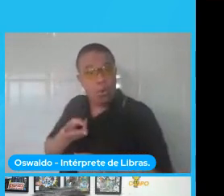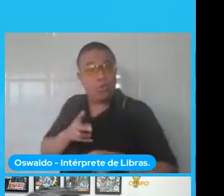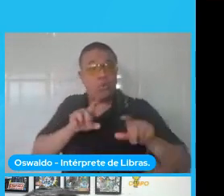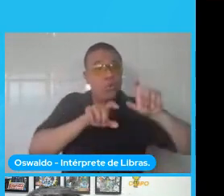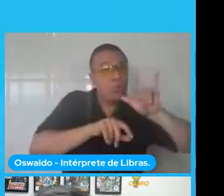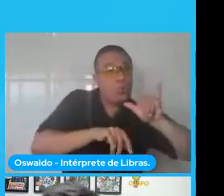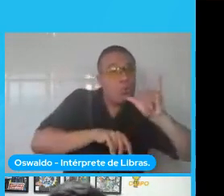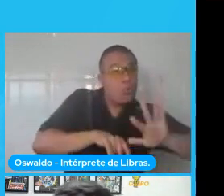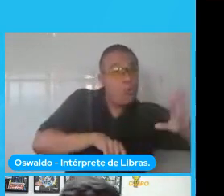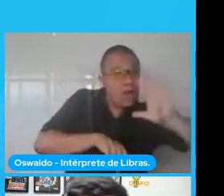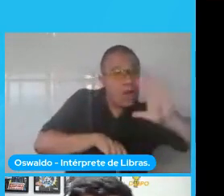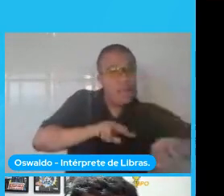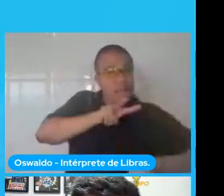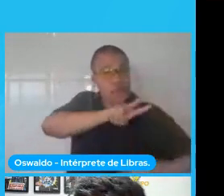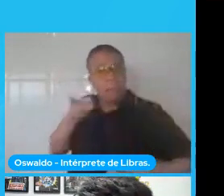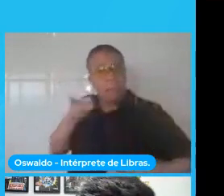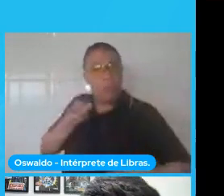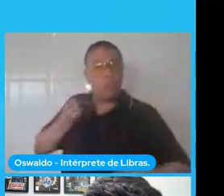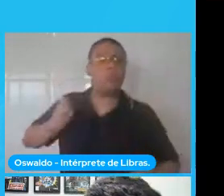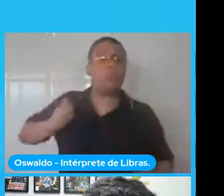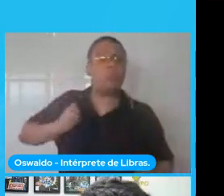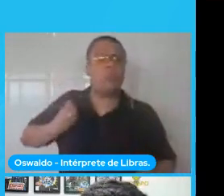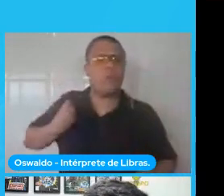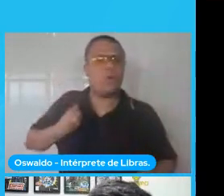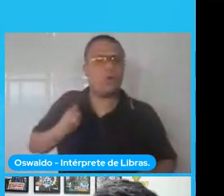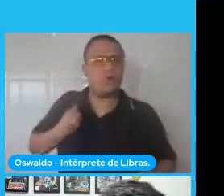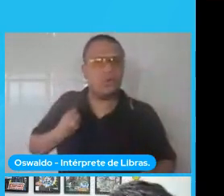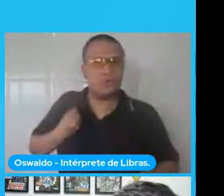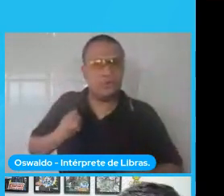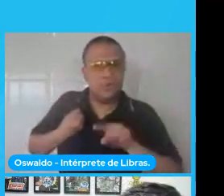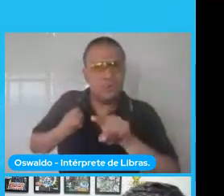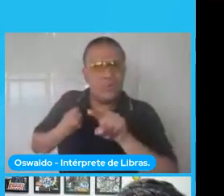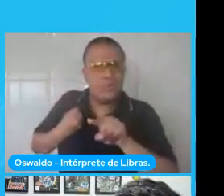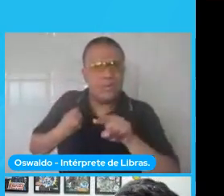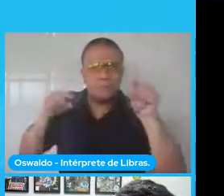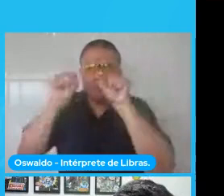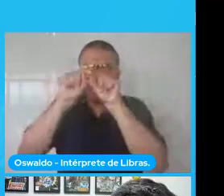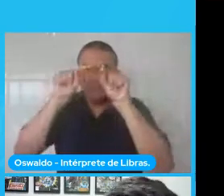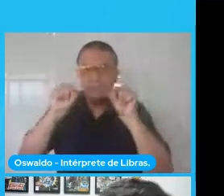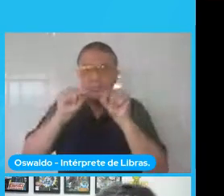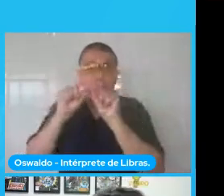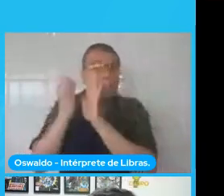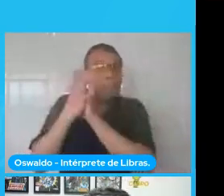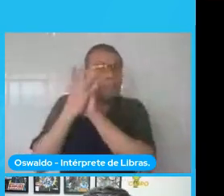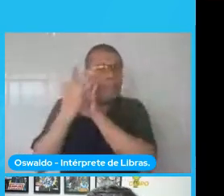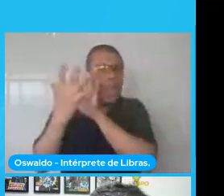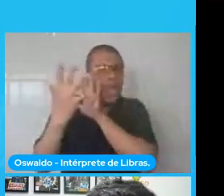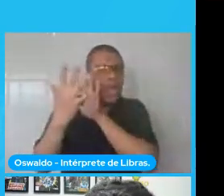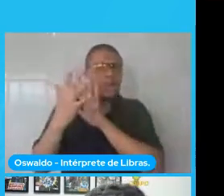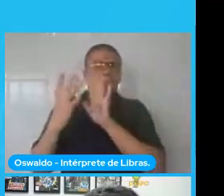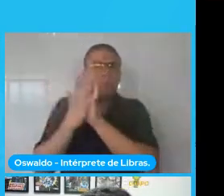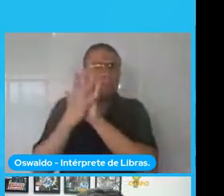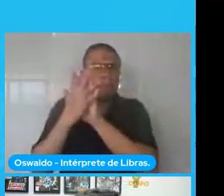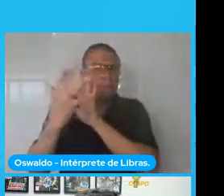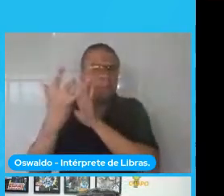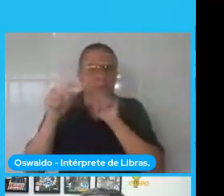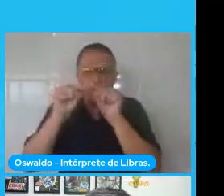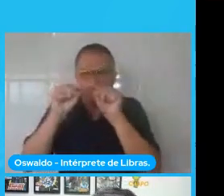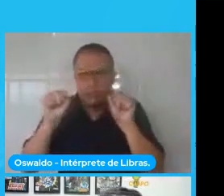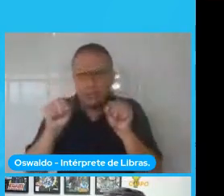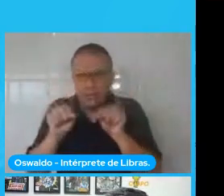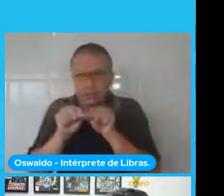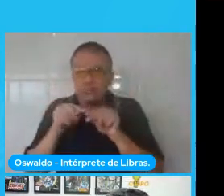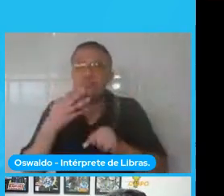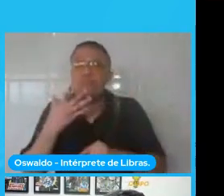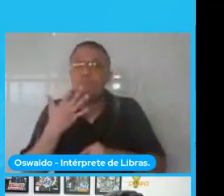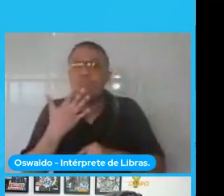é uma imagem para a máquina? Ela na verdade é um componente de brilho. Aqui eu tenho uma imagem de um canal de cor é uma